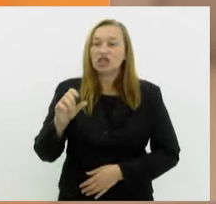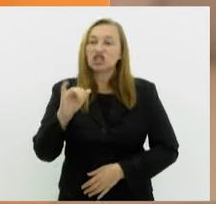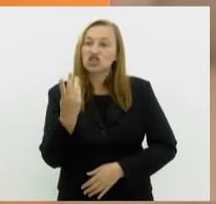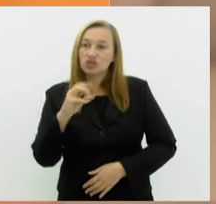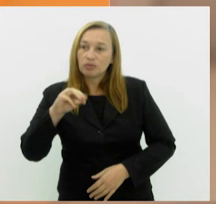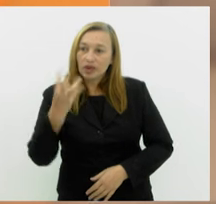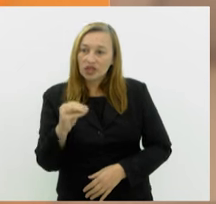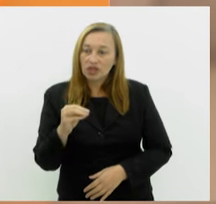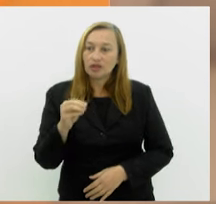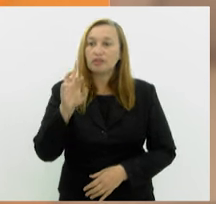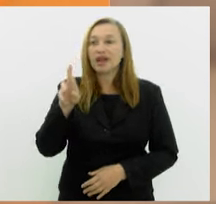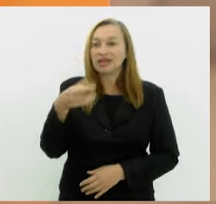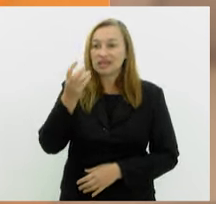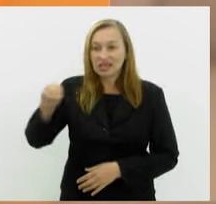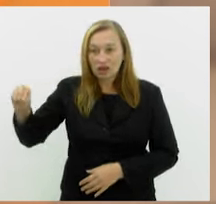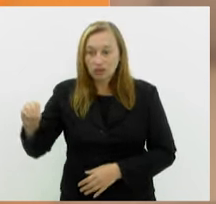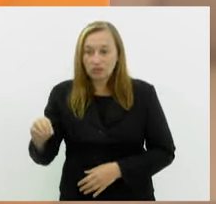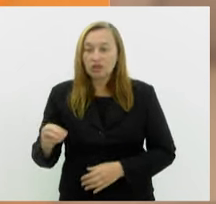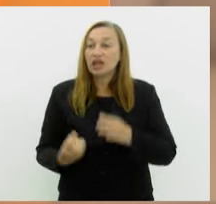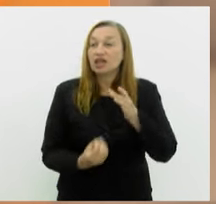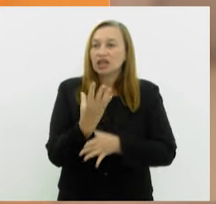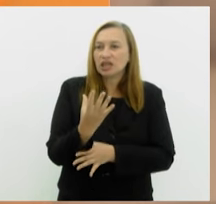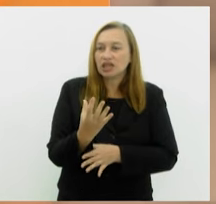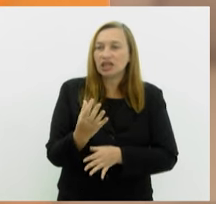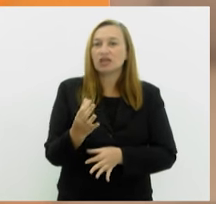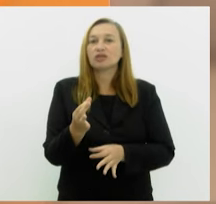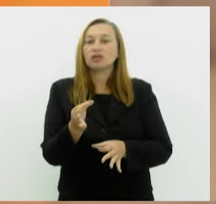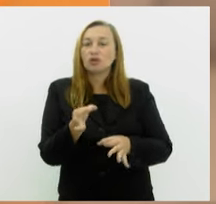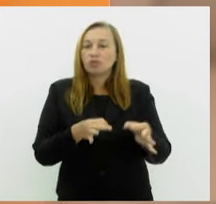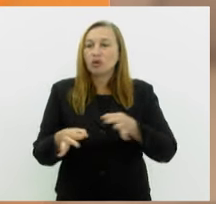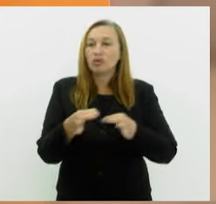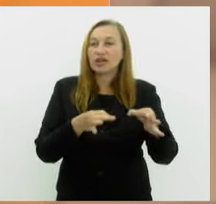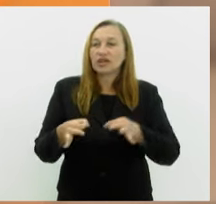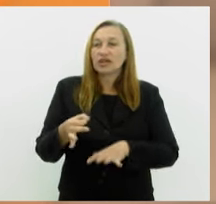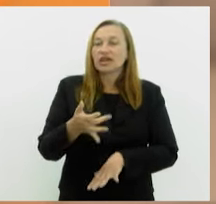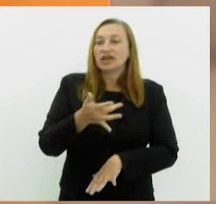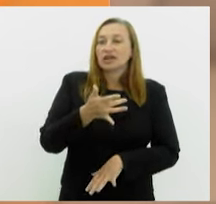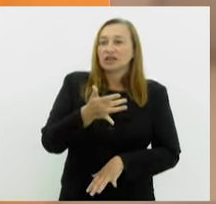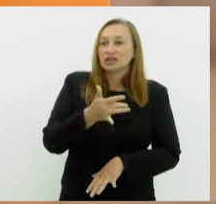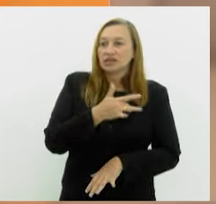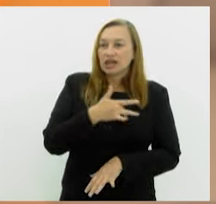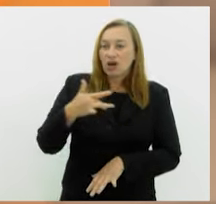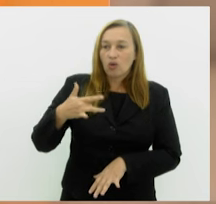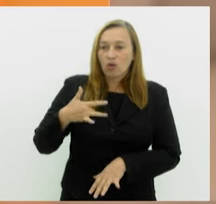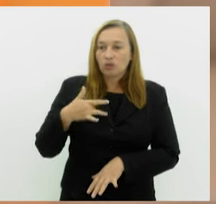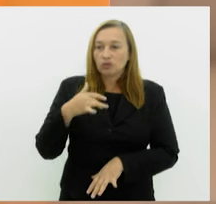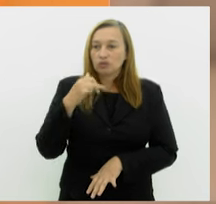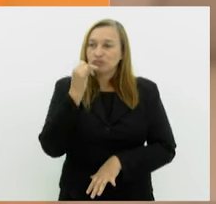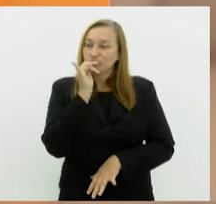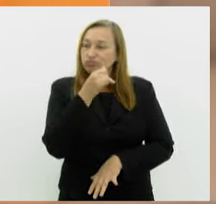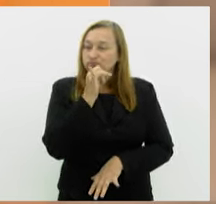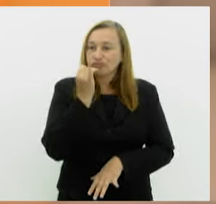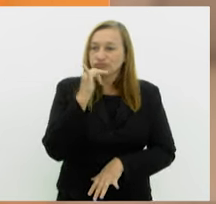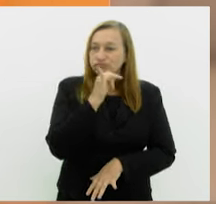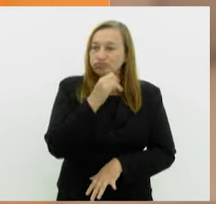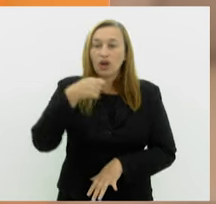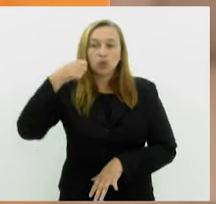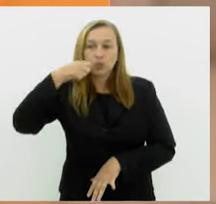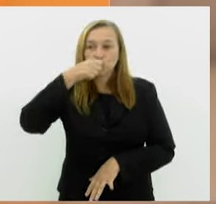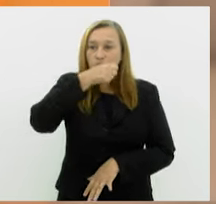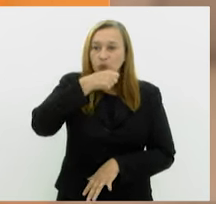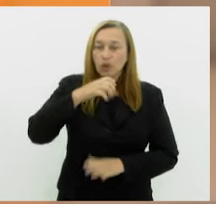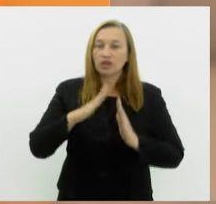Chico Machado e Brasão, que cria o programa de saúde dental para disponibilizar escovas de dentes nas escolas